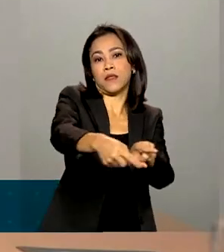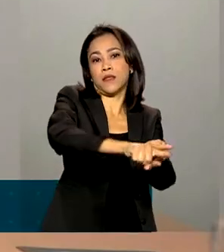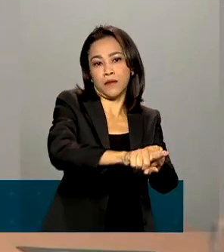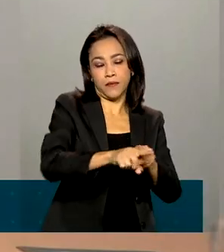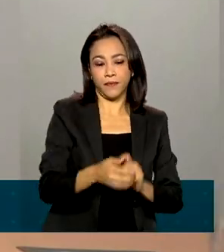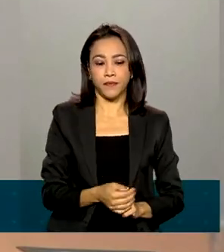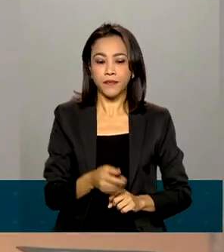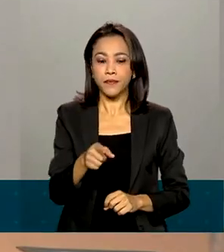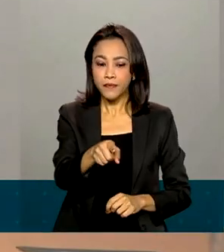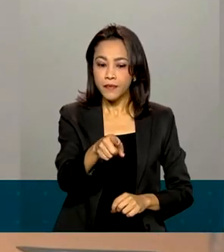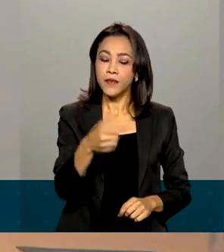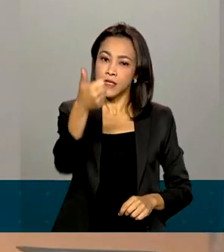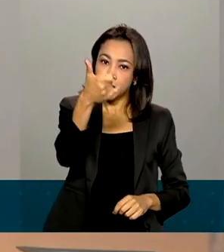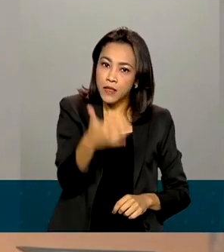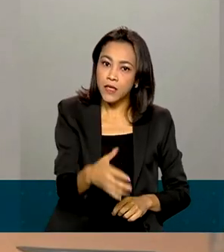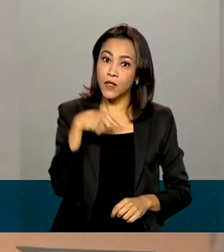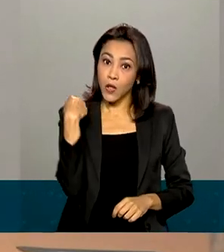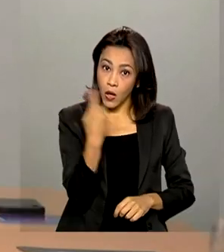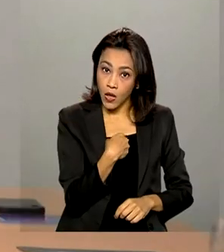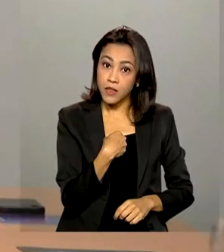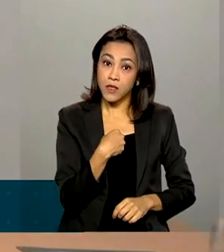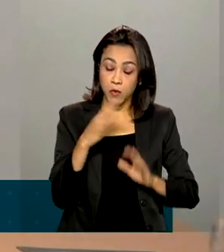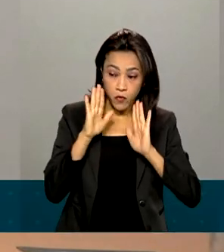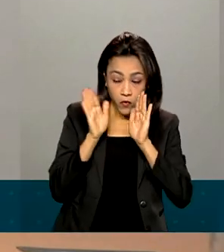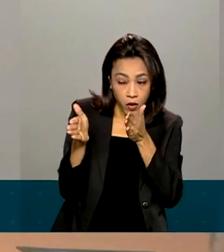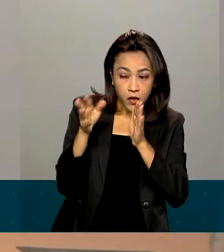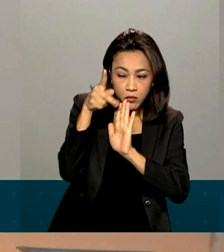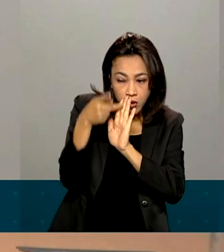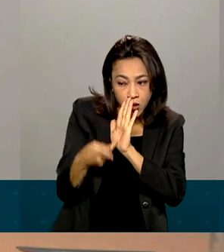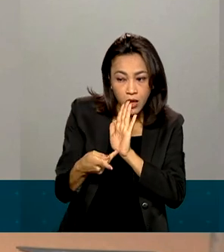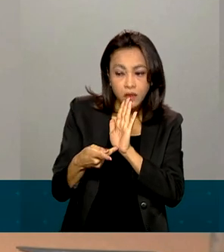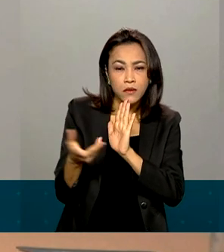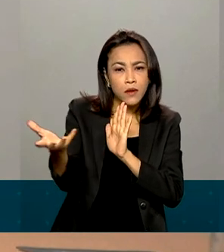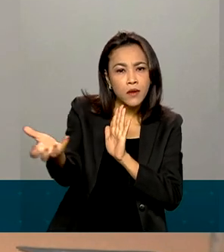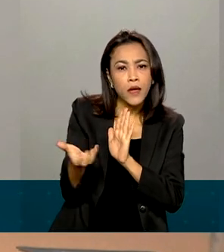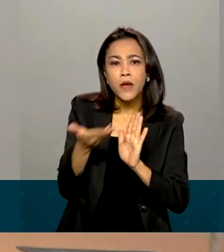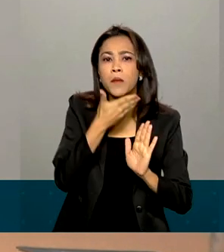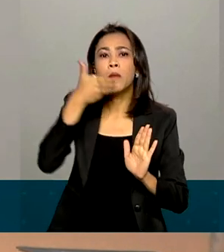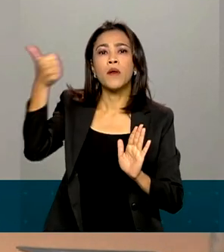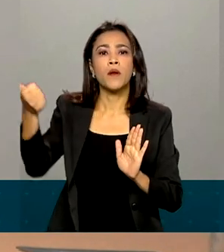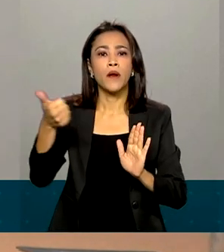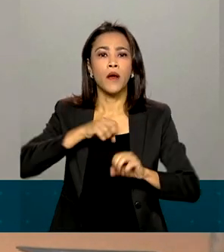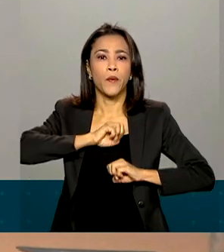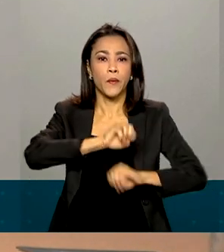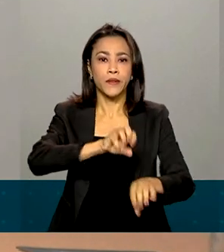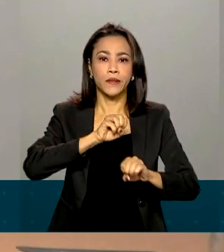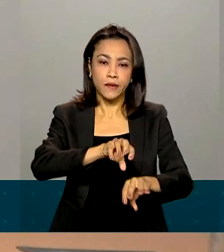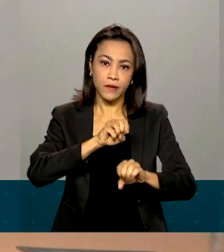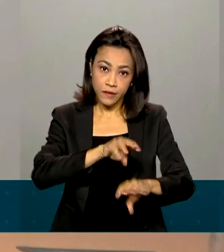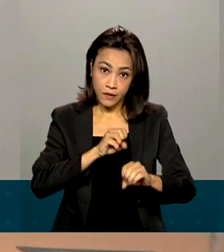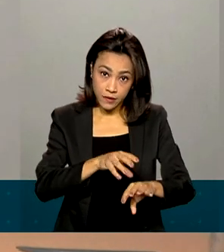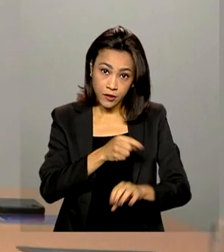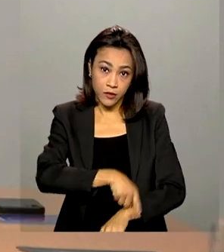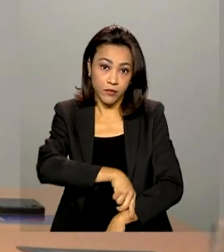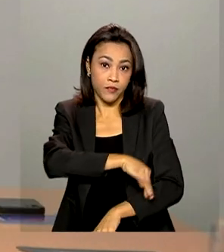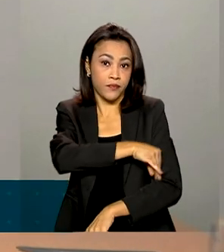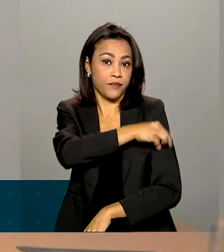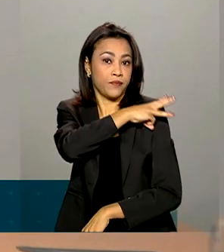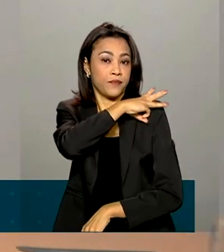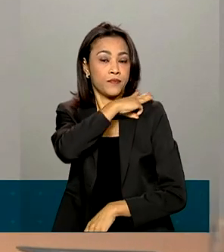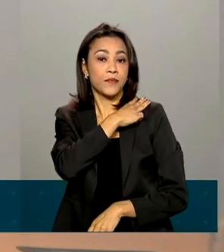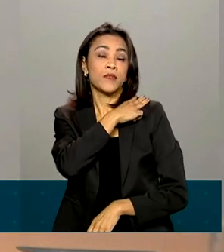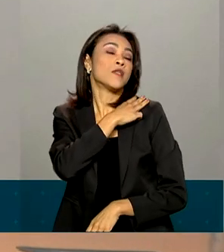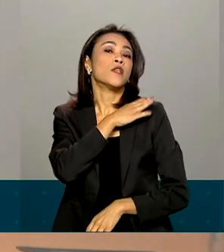estamos priorizando projetos que procurem melhorar a educação básica nos estados da região norte